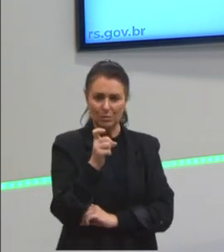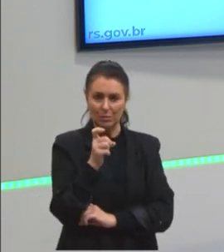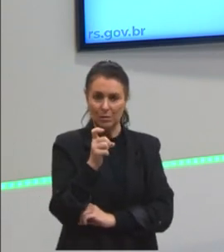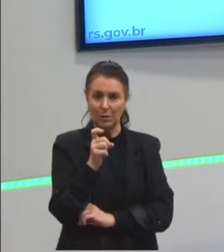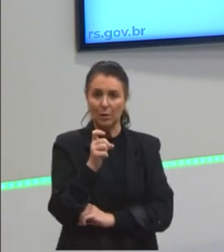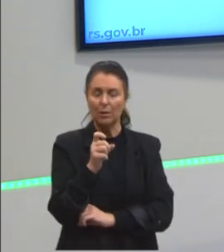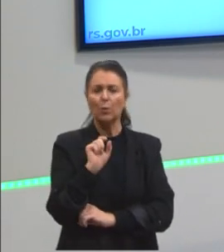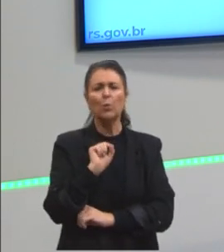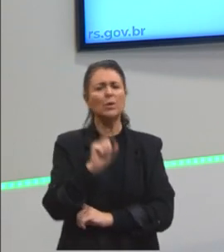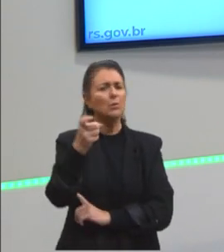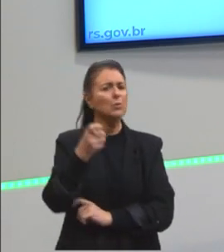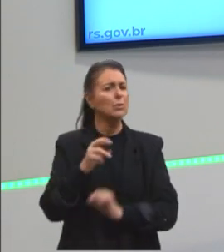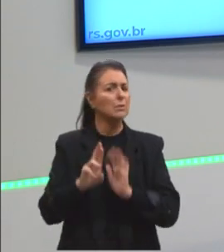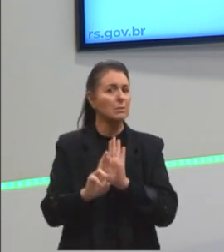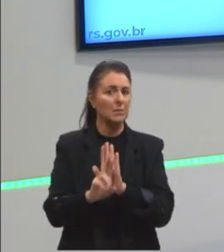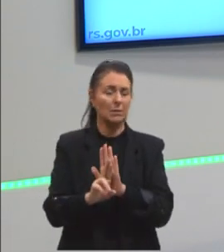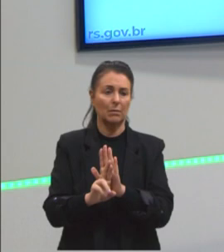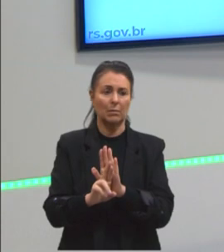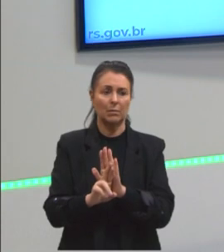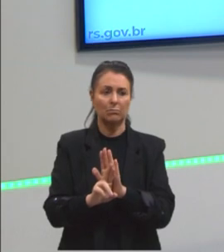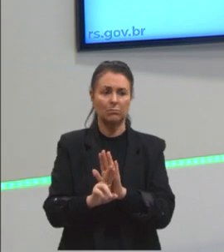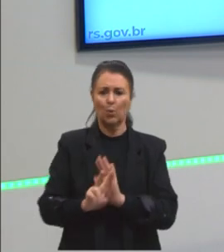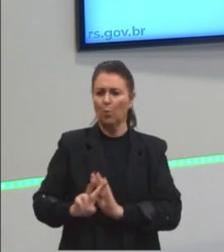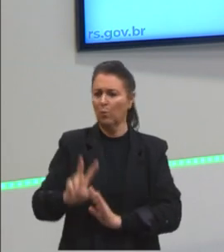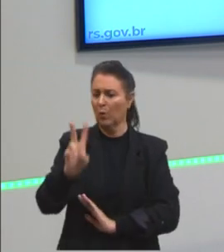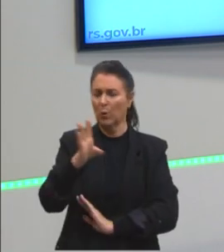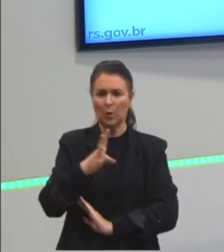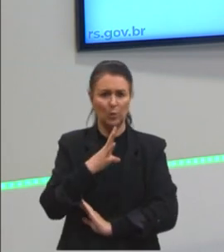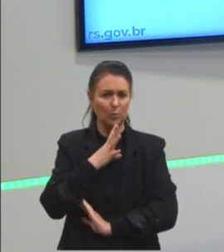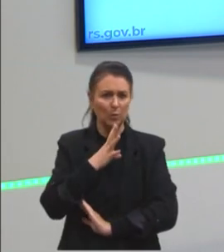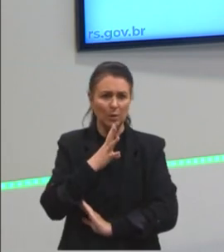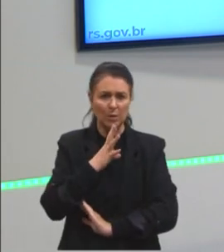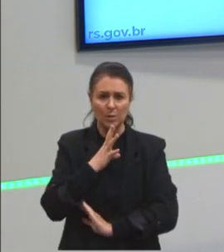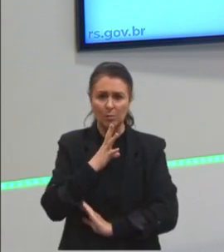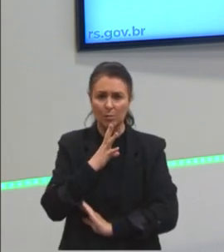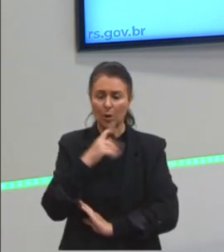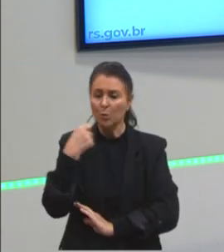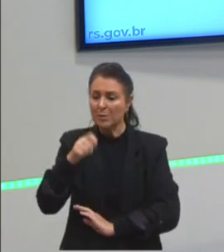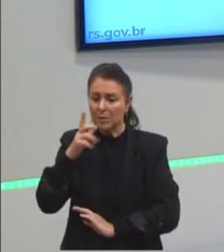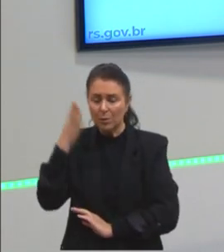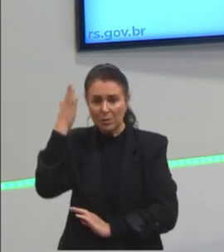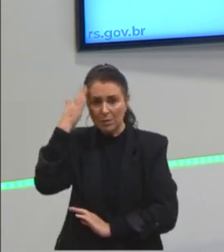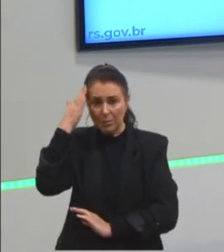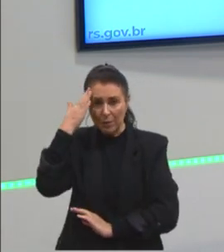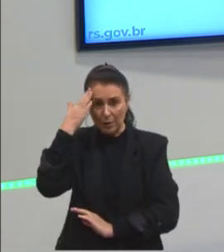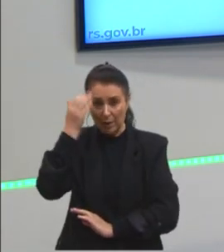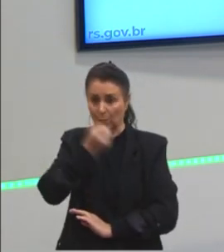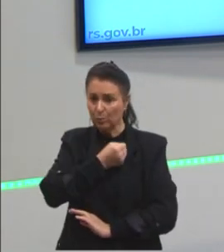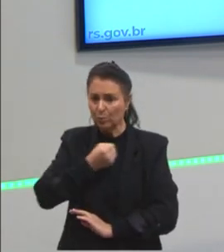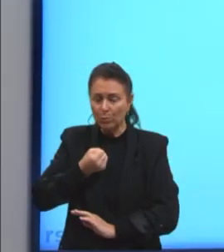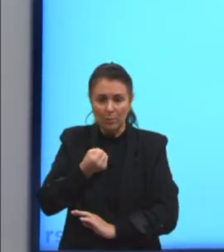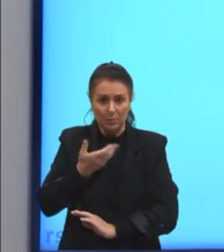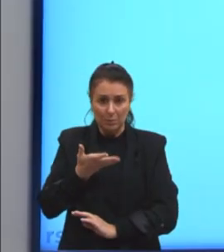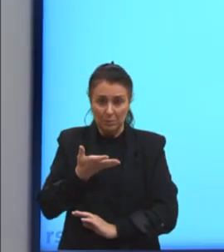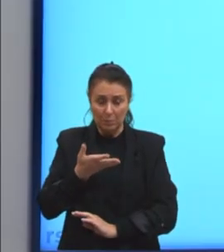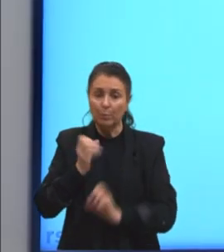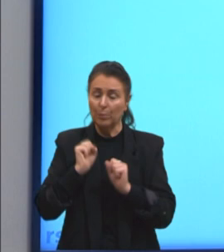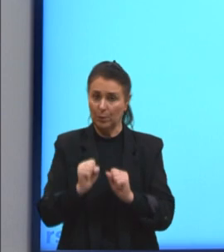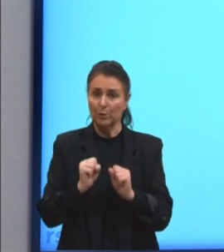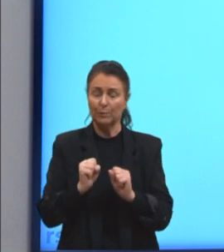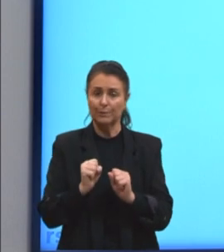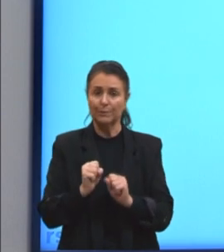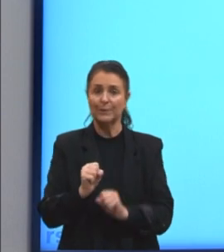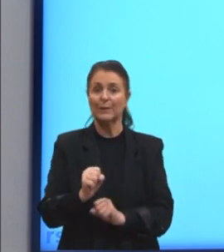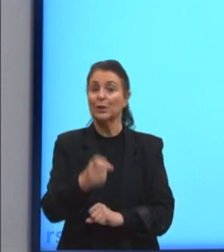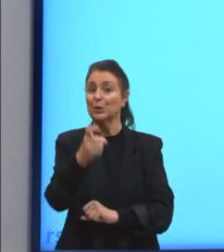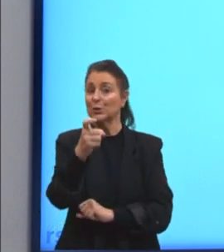ele representa um valor desconhecido. valor que eu busco descobrir, né? O valor numérico. Então, chamei de